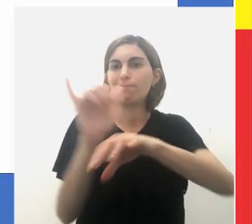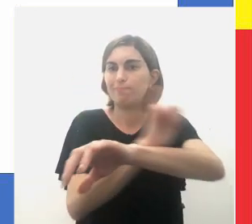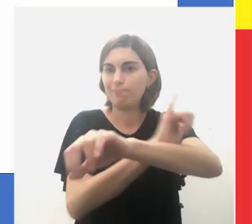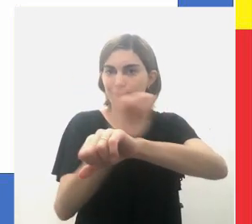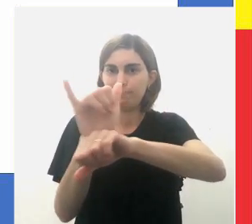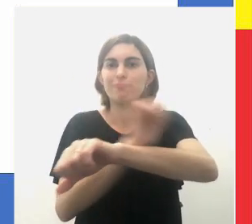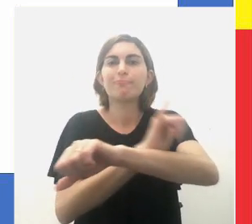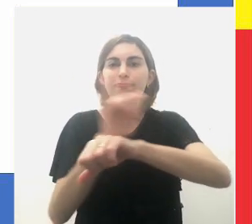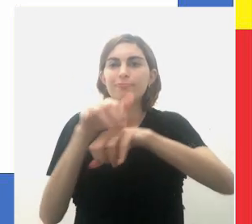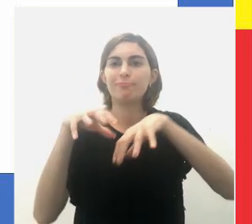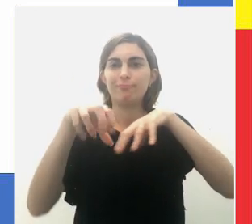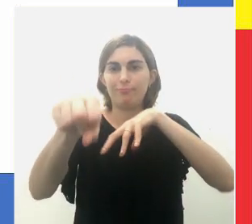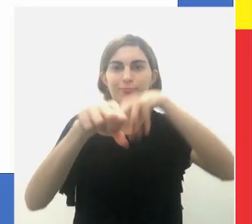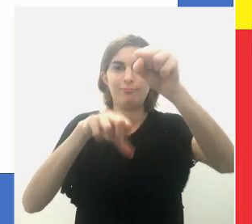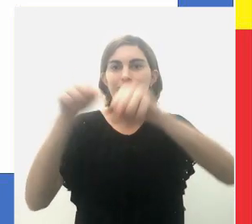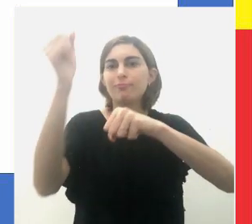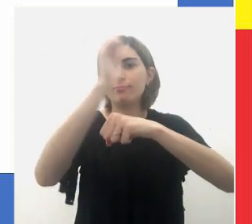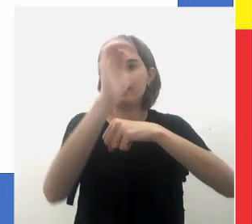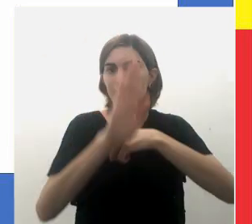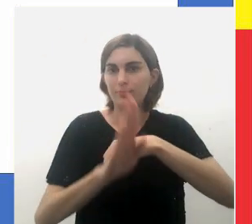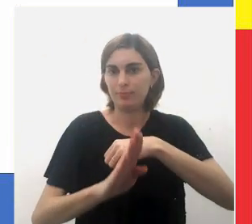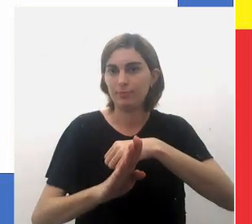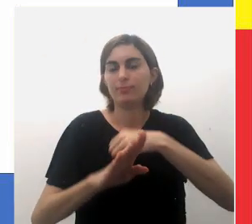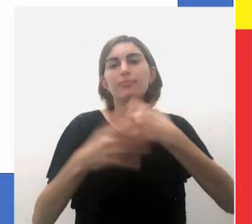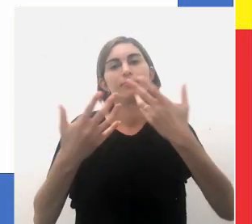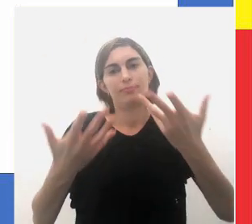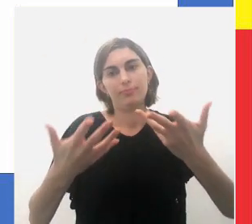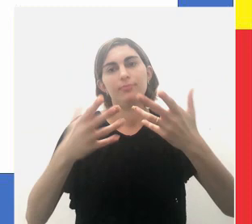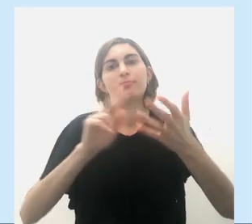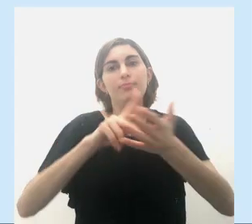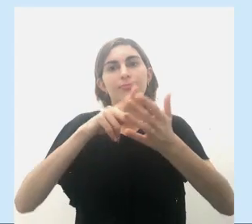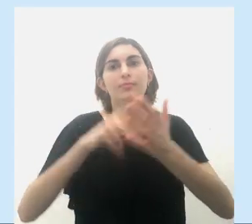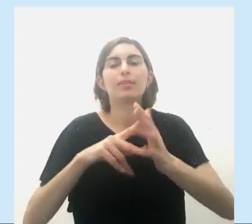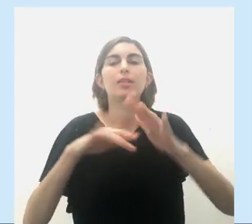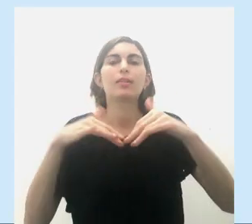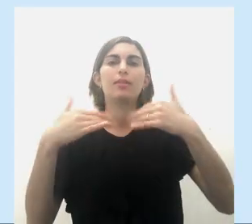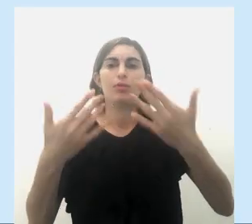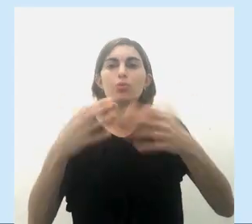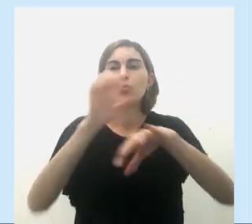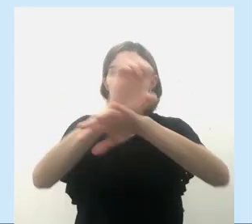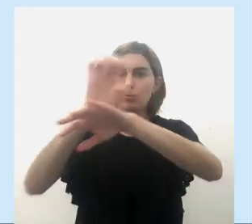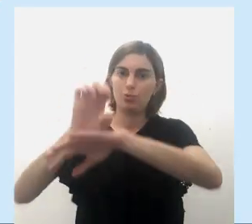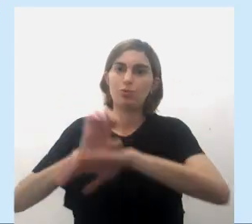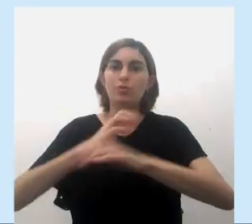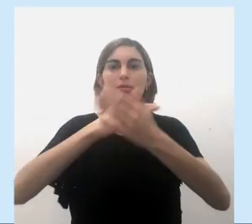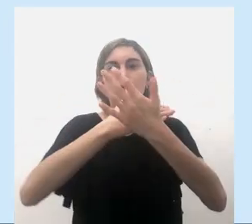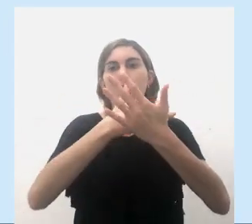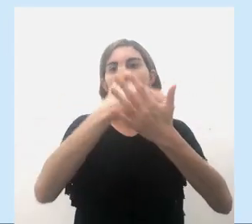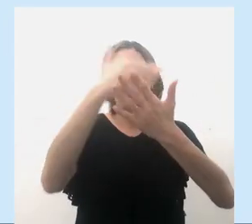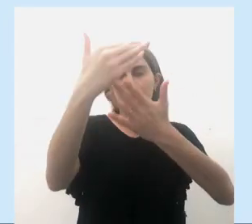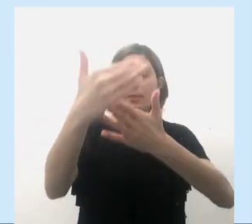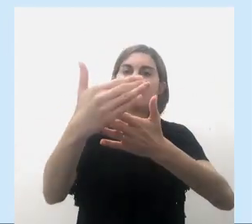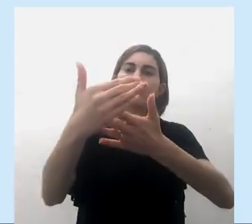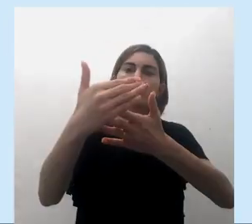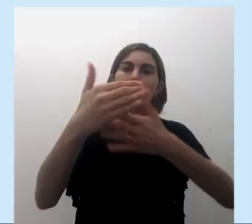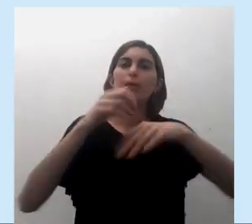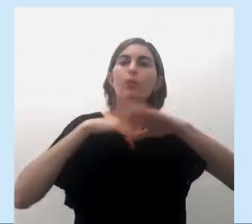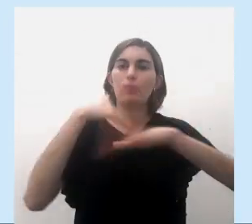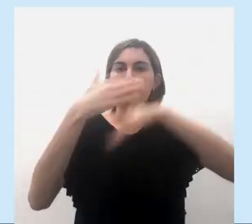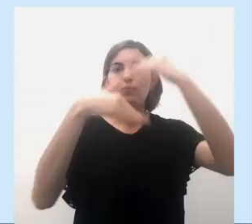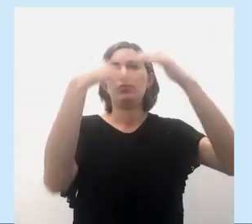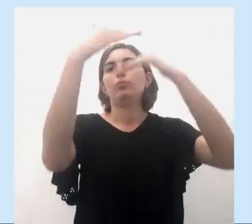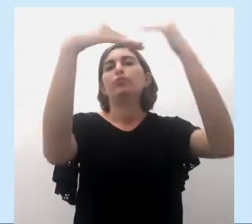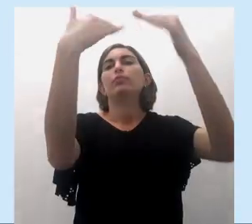de uma estratégia de ocupação territorial do Brasil. Então, na realidade, o Estado começa a